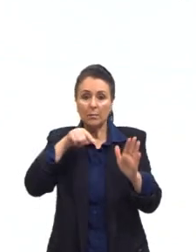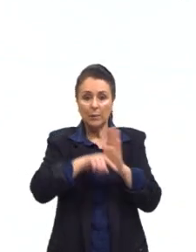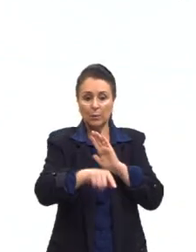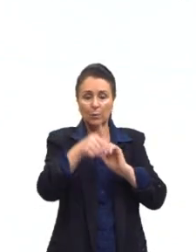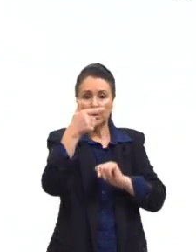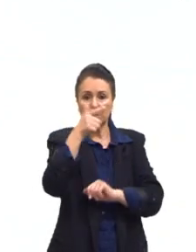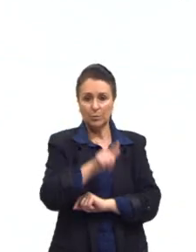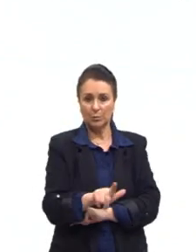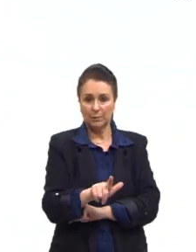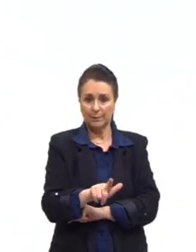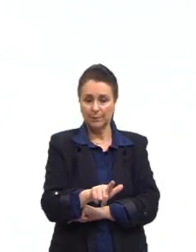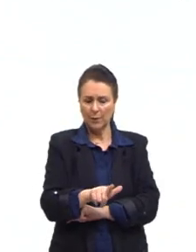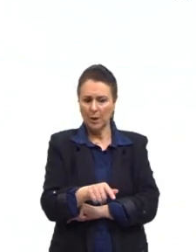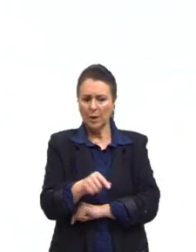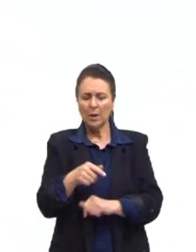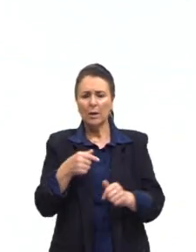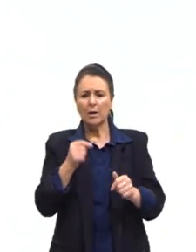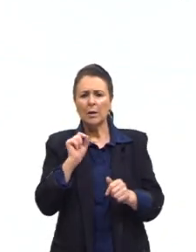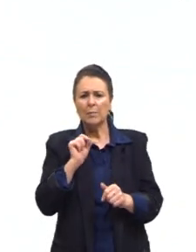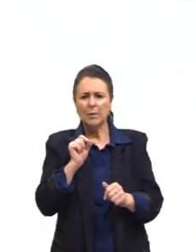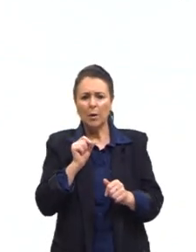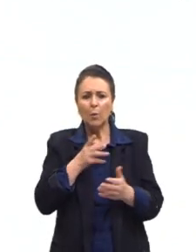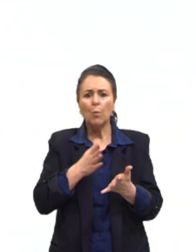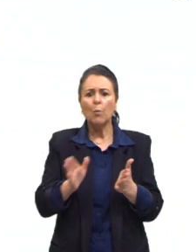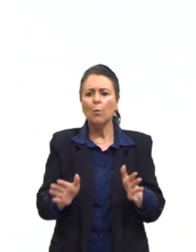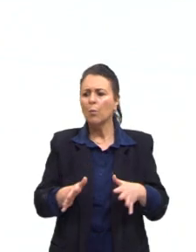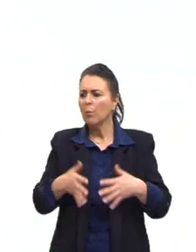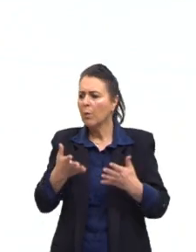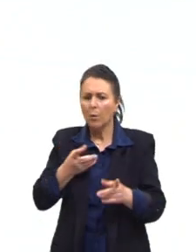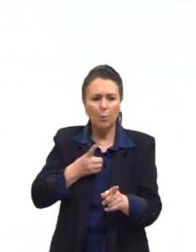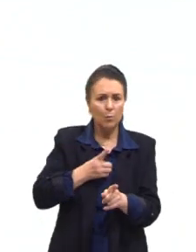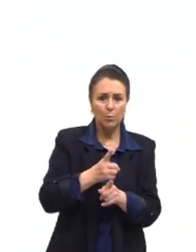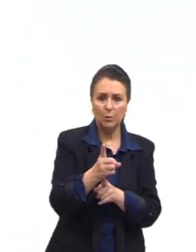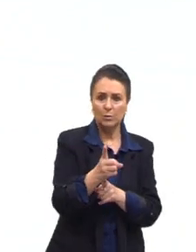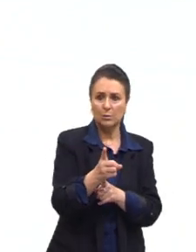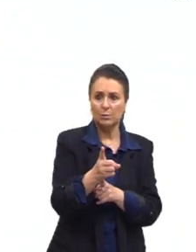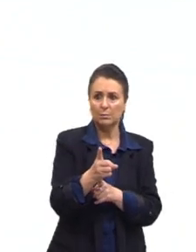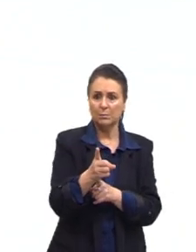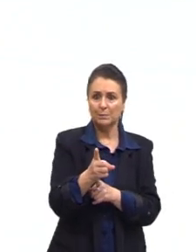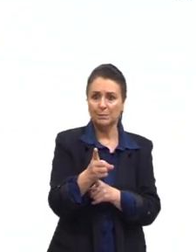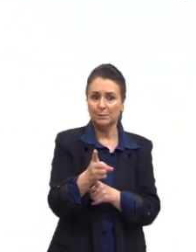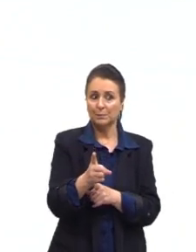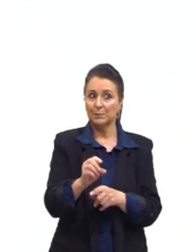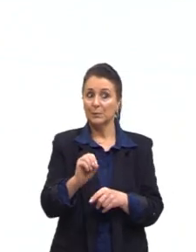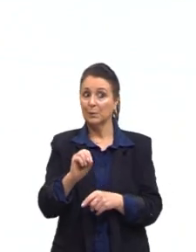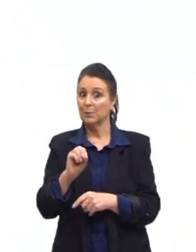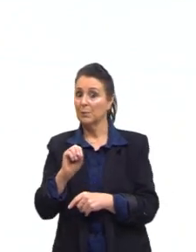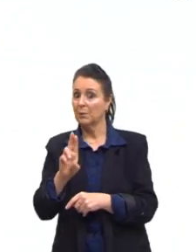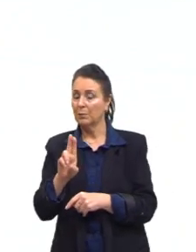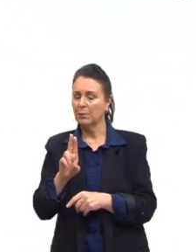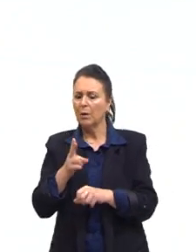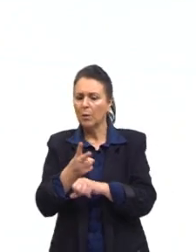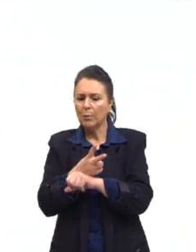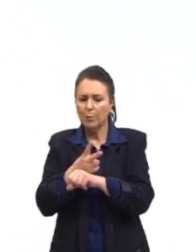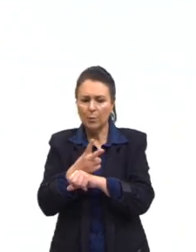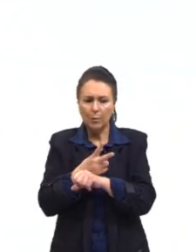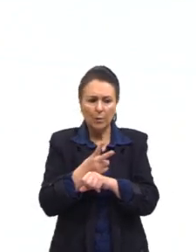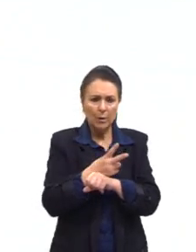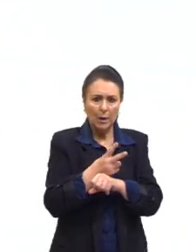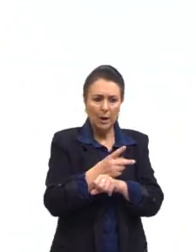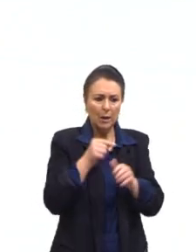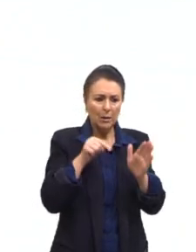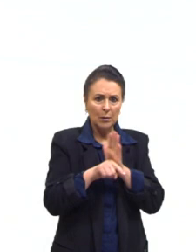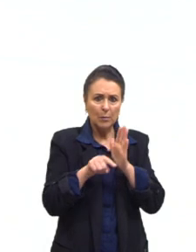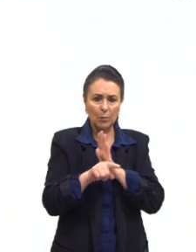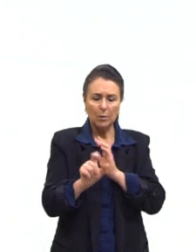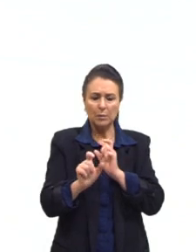e ver exatamente qual direcionamento solicitado. Ou seja, procurar ali no enunciado quais